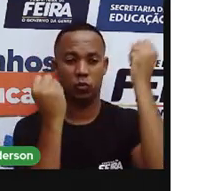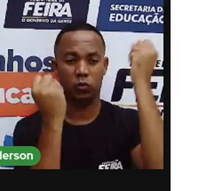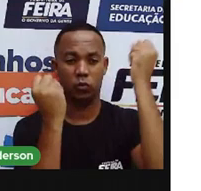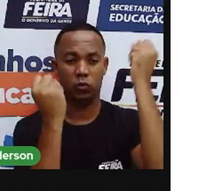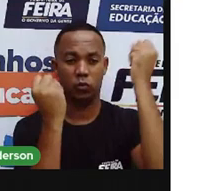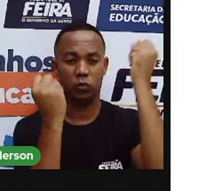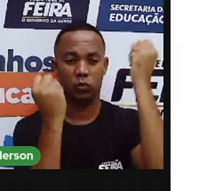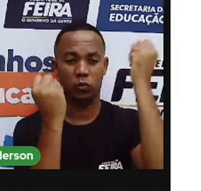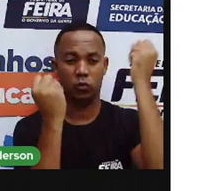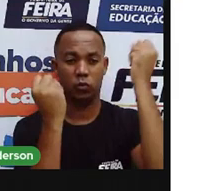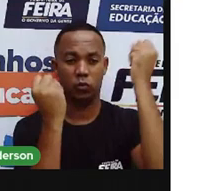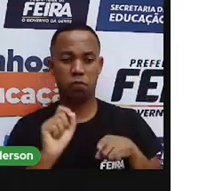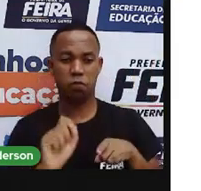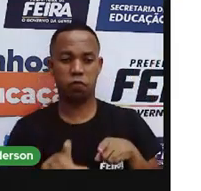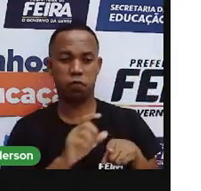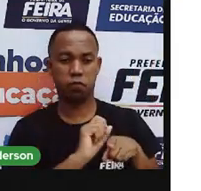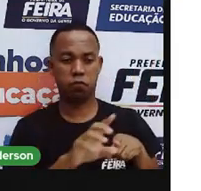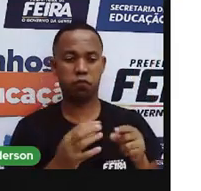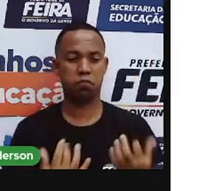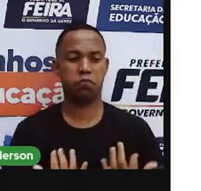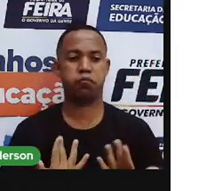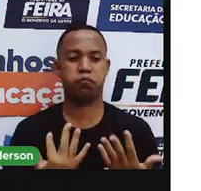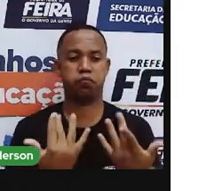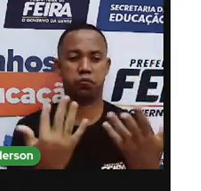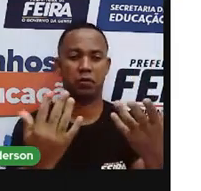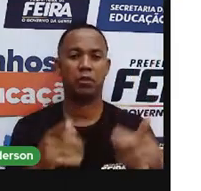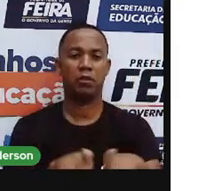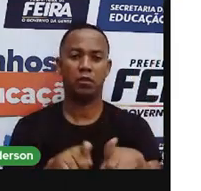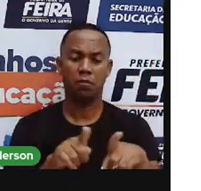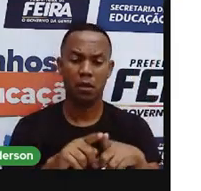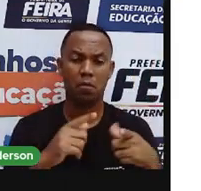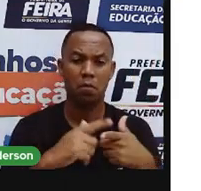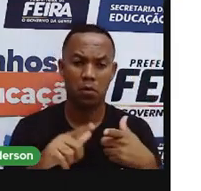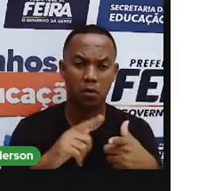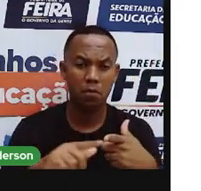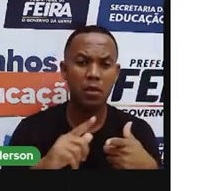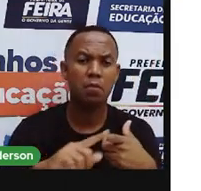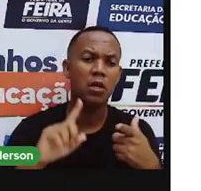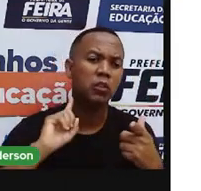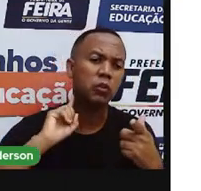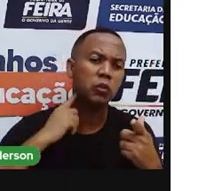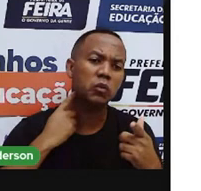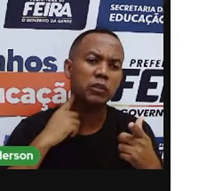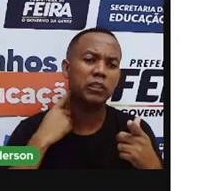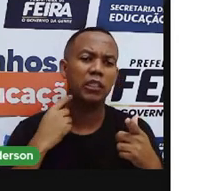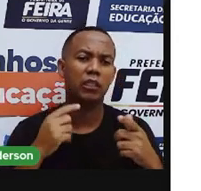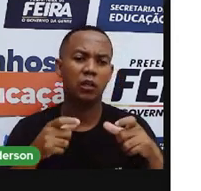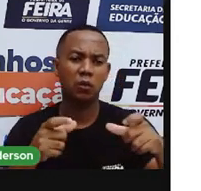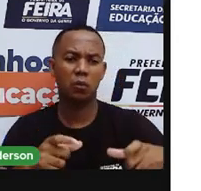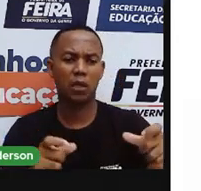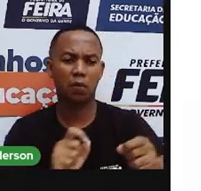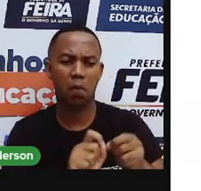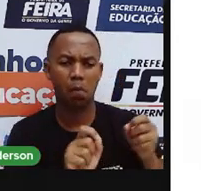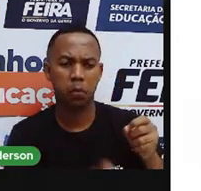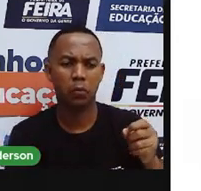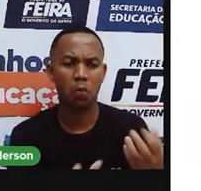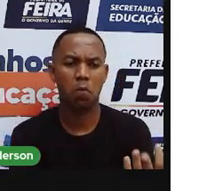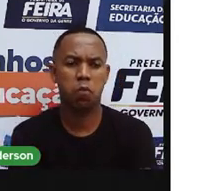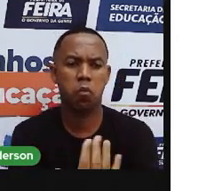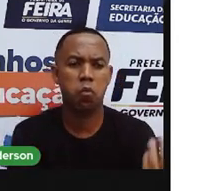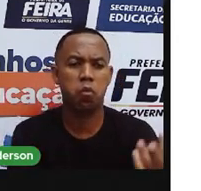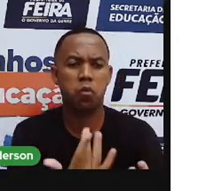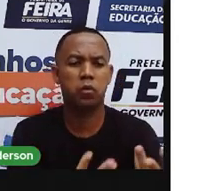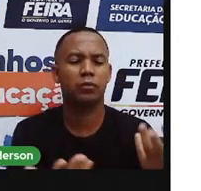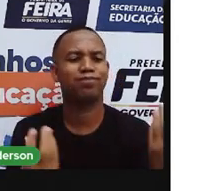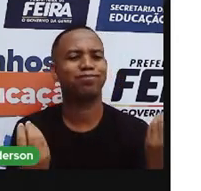E a nação do lixo doméstico. Existem alguns locais, né? Inclusive aqui em Feira. Que não tem a coleta do